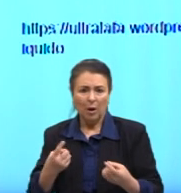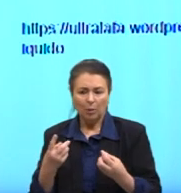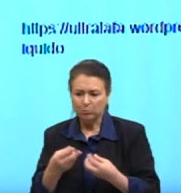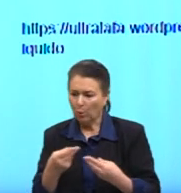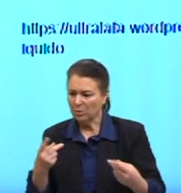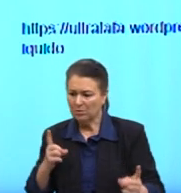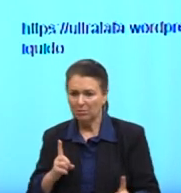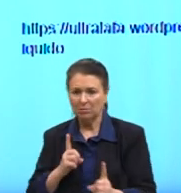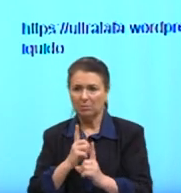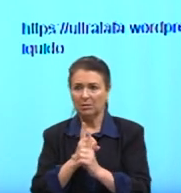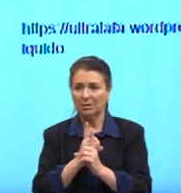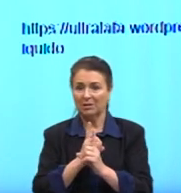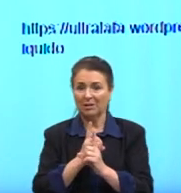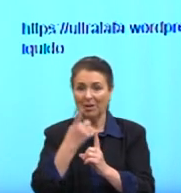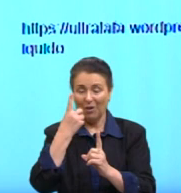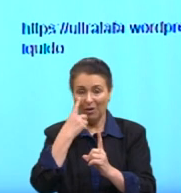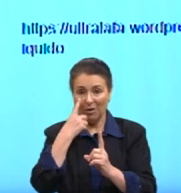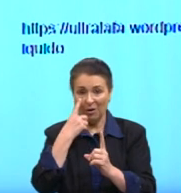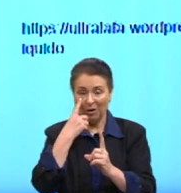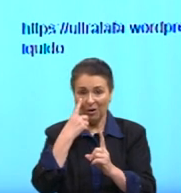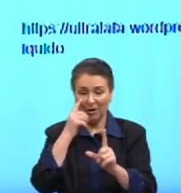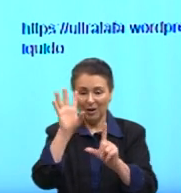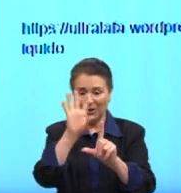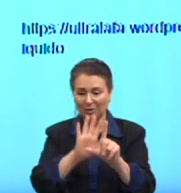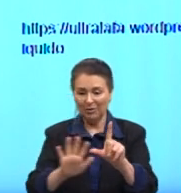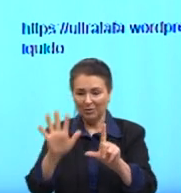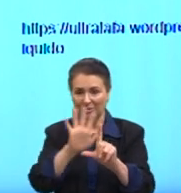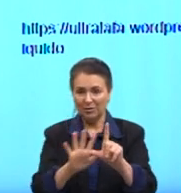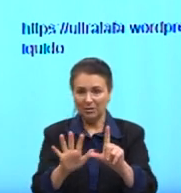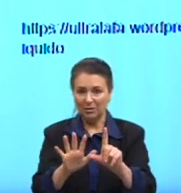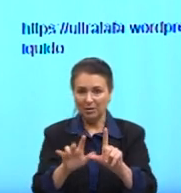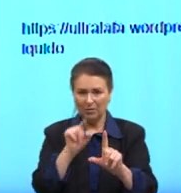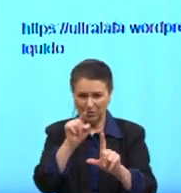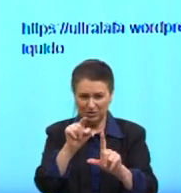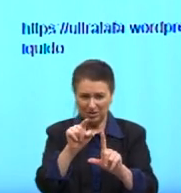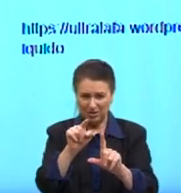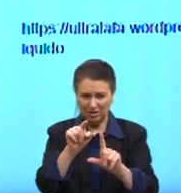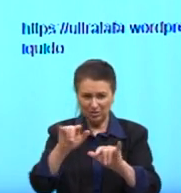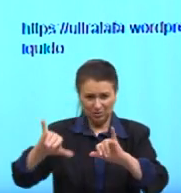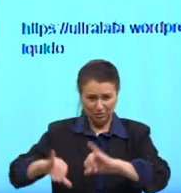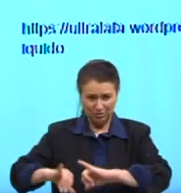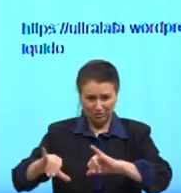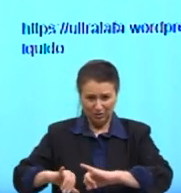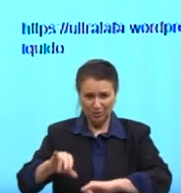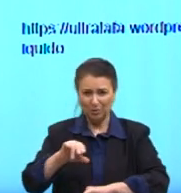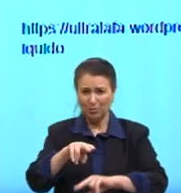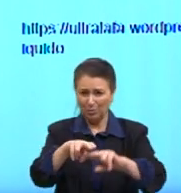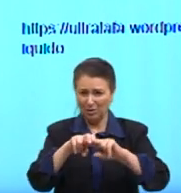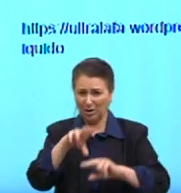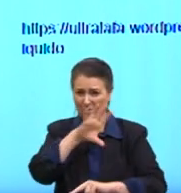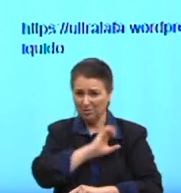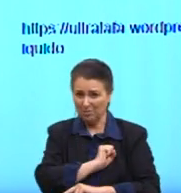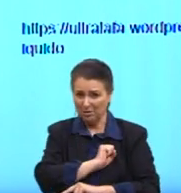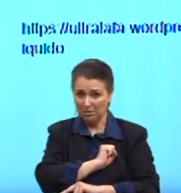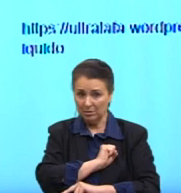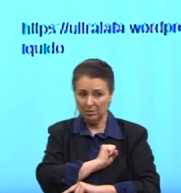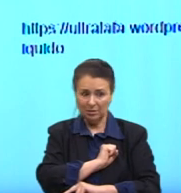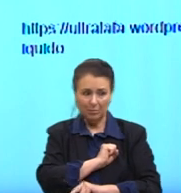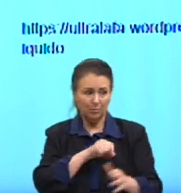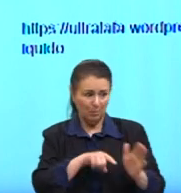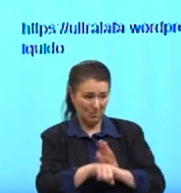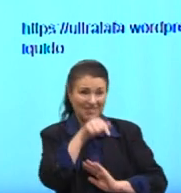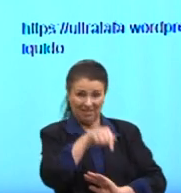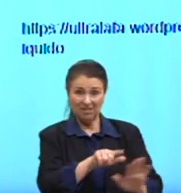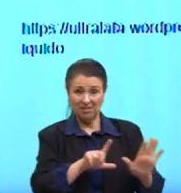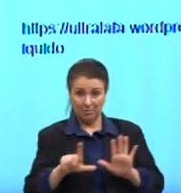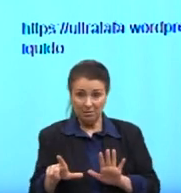Sobre a charge aqui. Você já sofreu alguma grande decepção amorosa? Você diz, esta semana? Porque tudo é